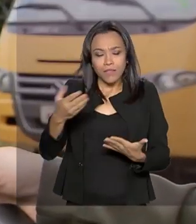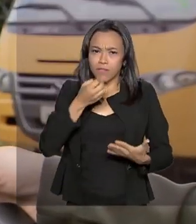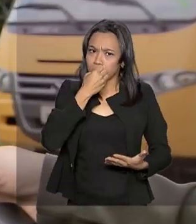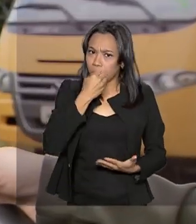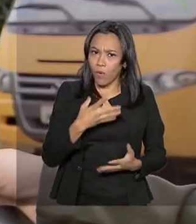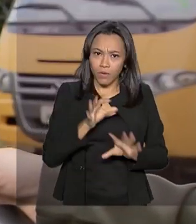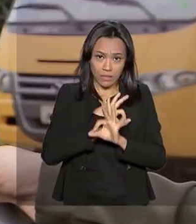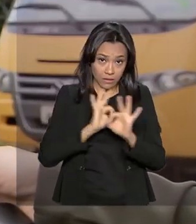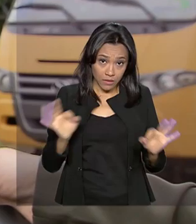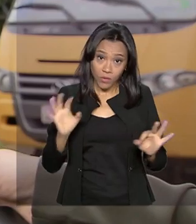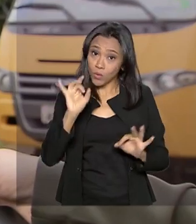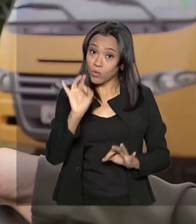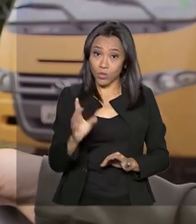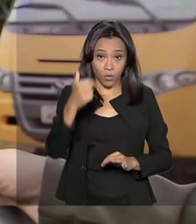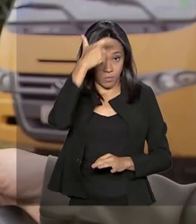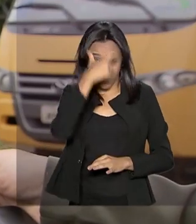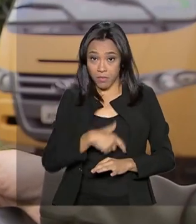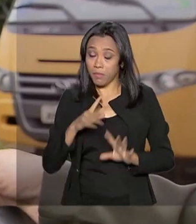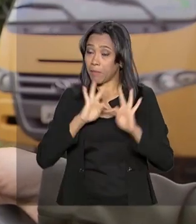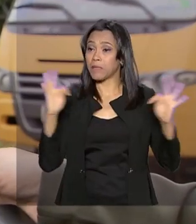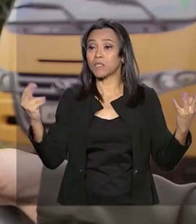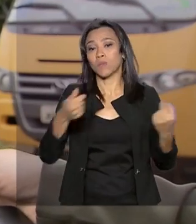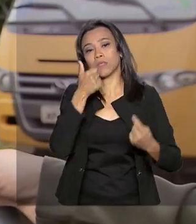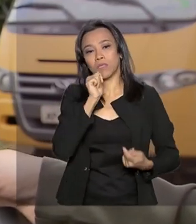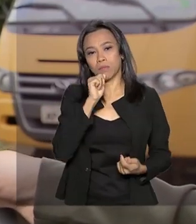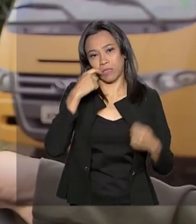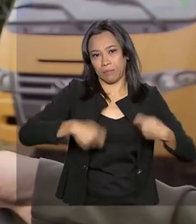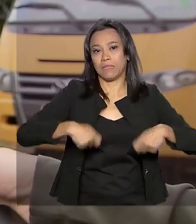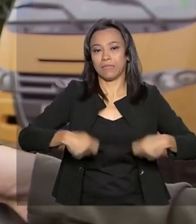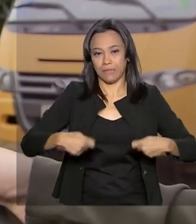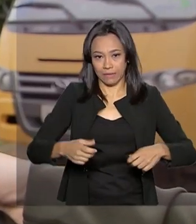essencial, não só para mim, mas para todas as mães que dependem do Bolsa Família.